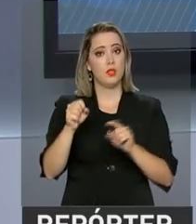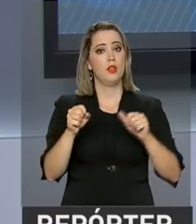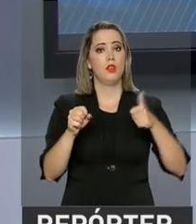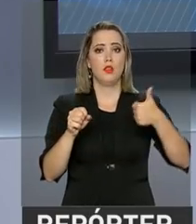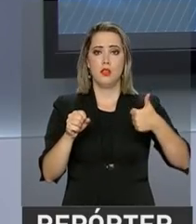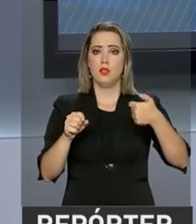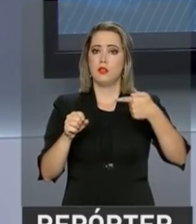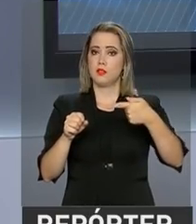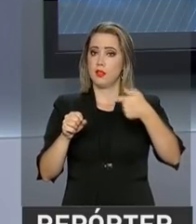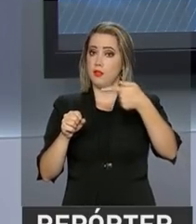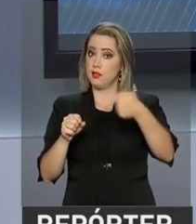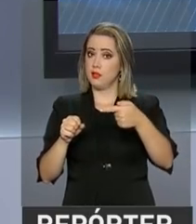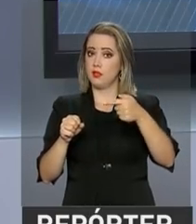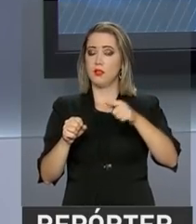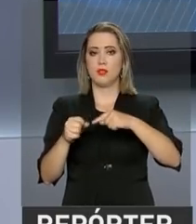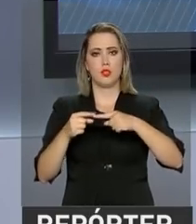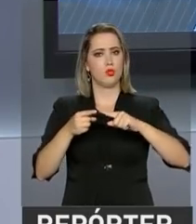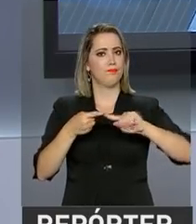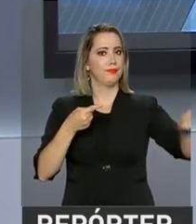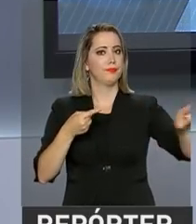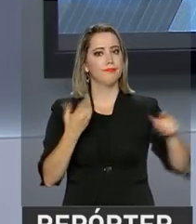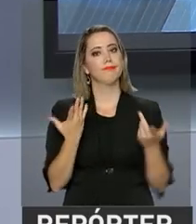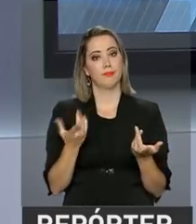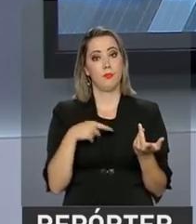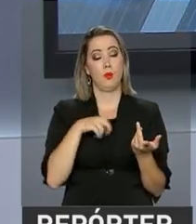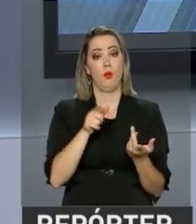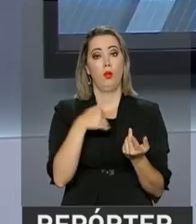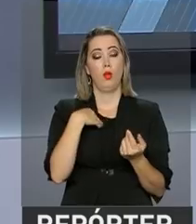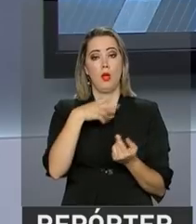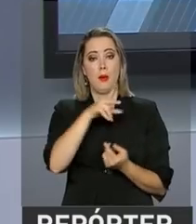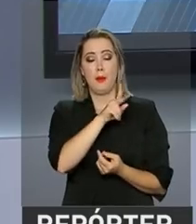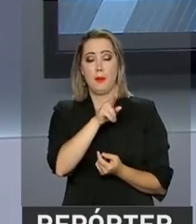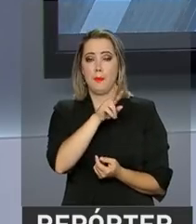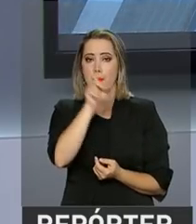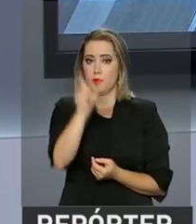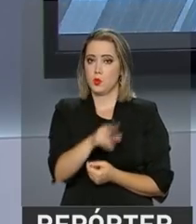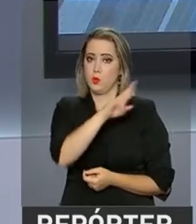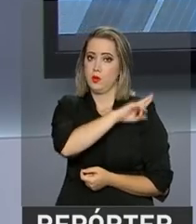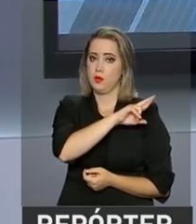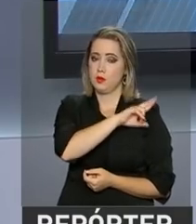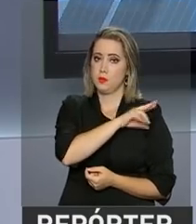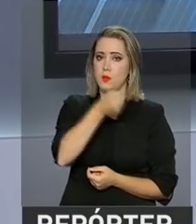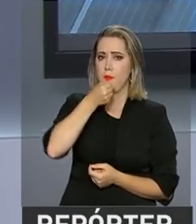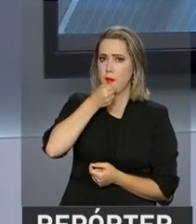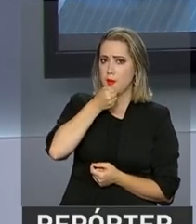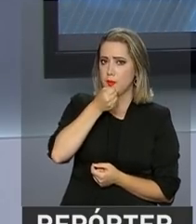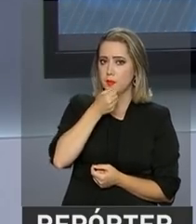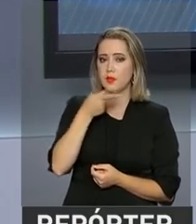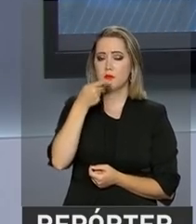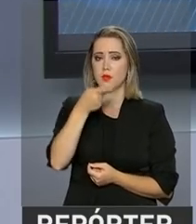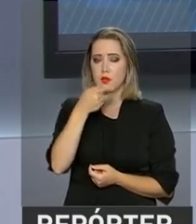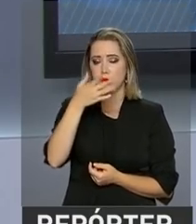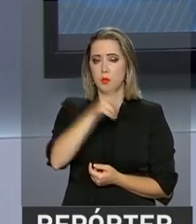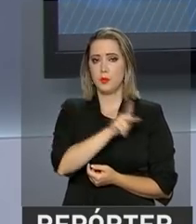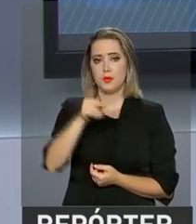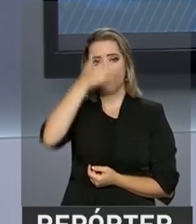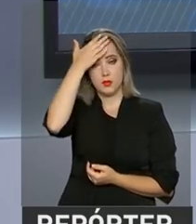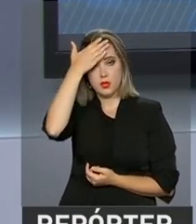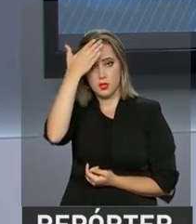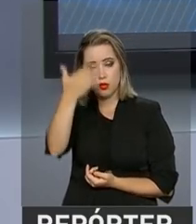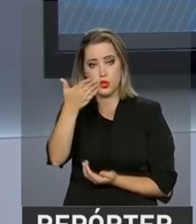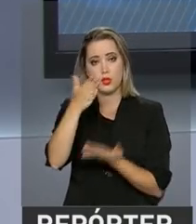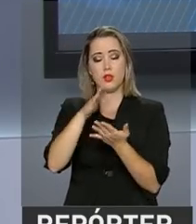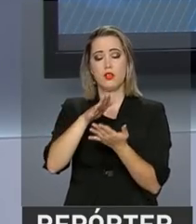177 contra. Por meio do porta-voz da presidência, o presidente Michel Temer agradeceu o esforço da base que